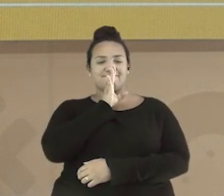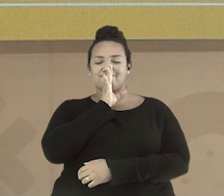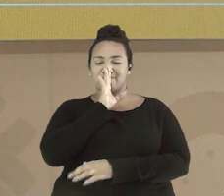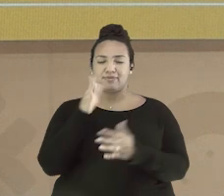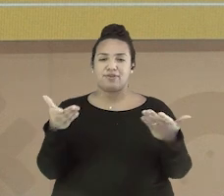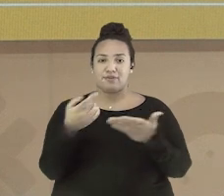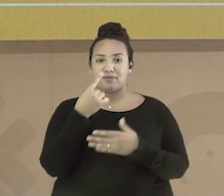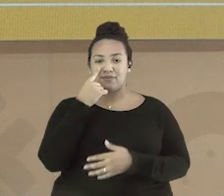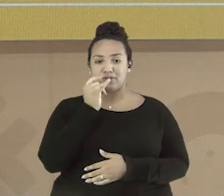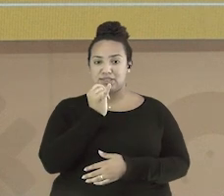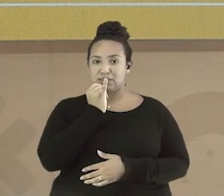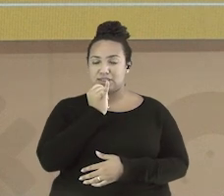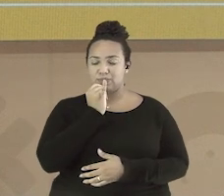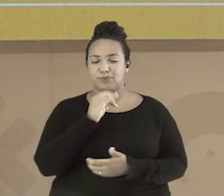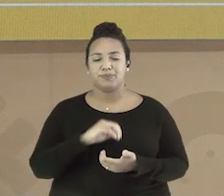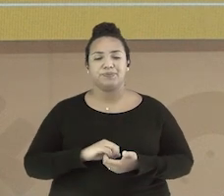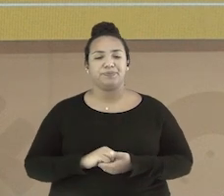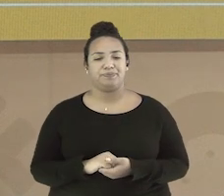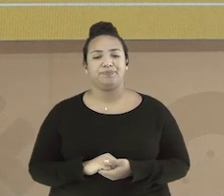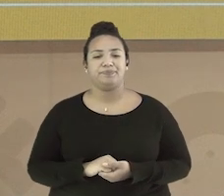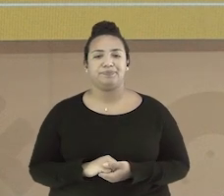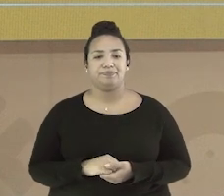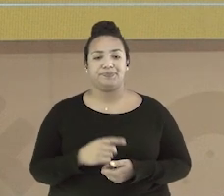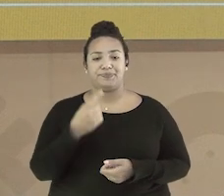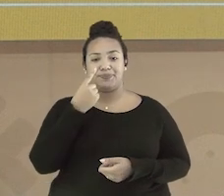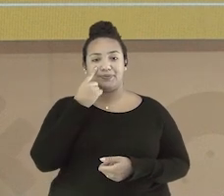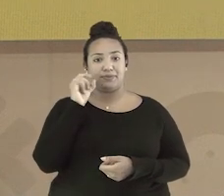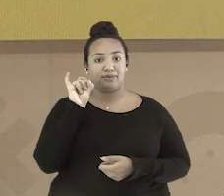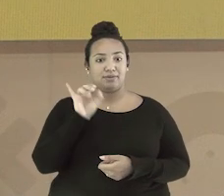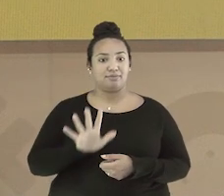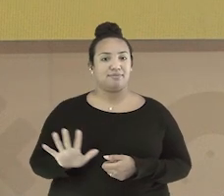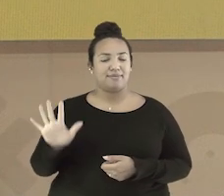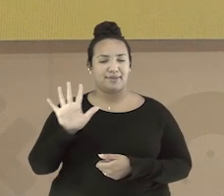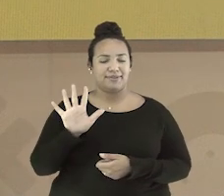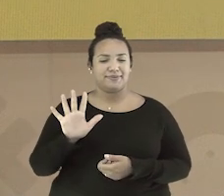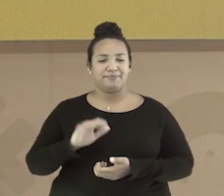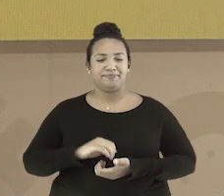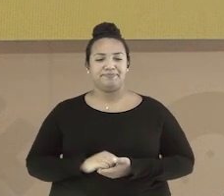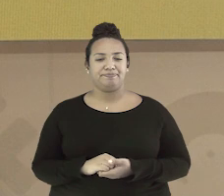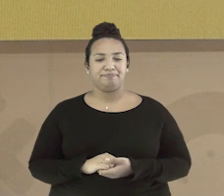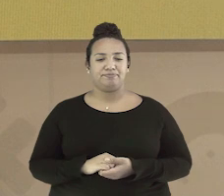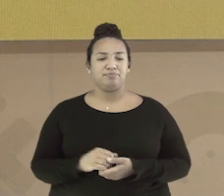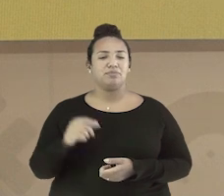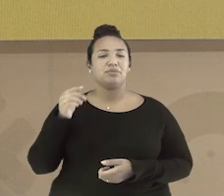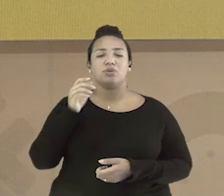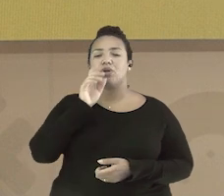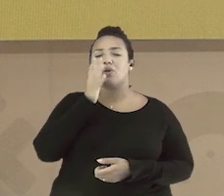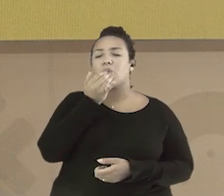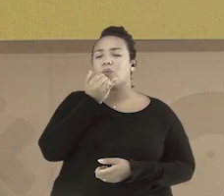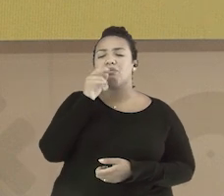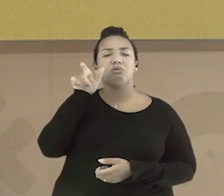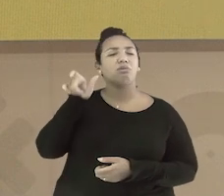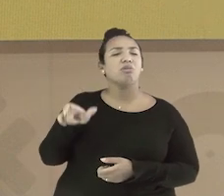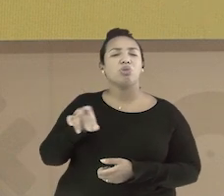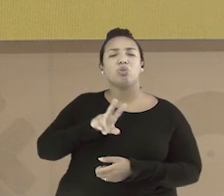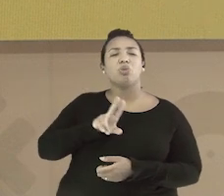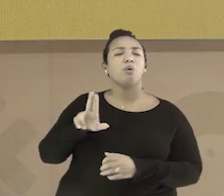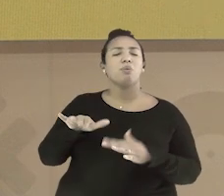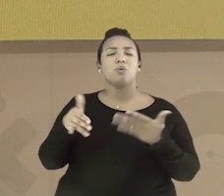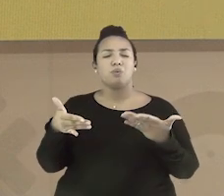Vamos ver mais um exemplo. Observe a imagem. Qual é o nome desse alimento?